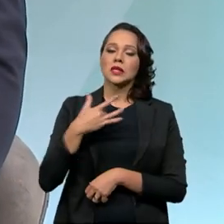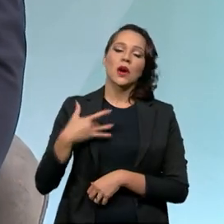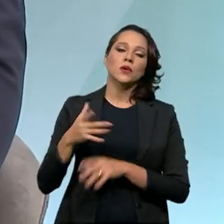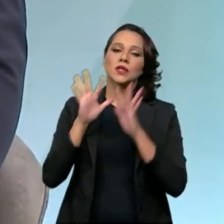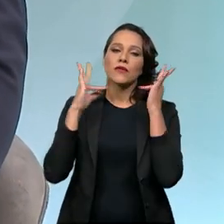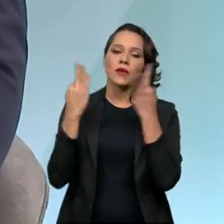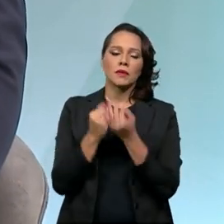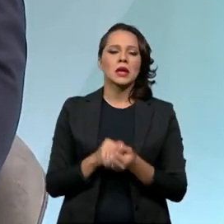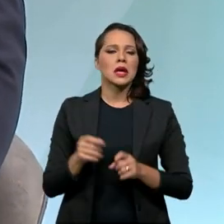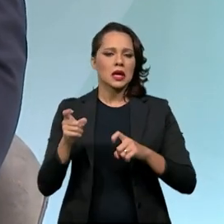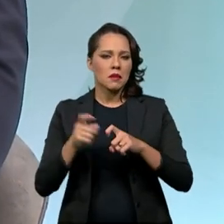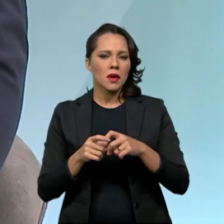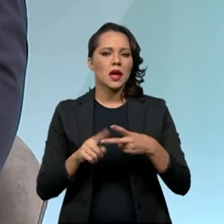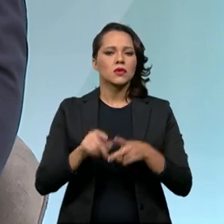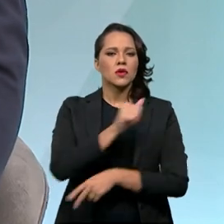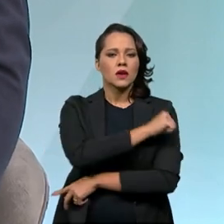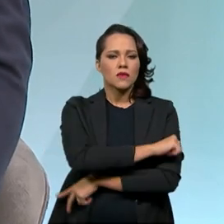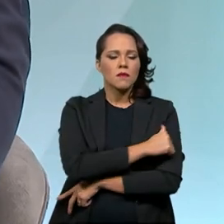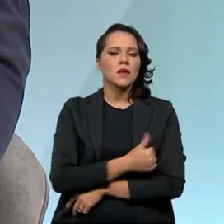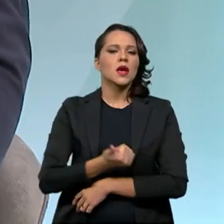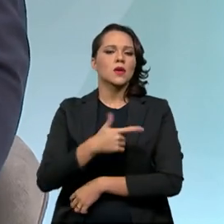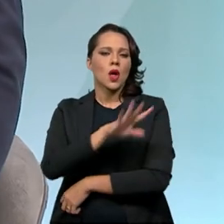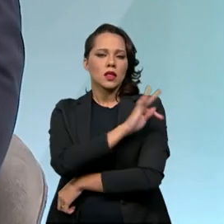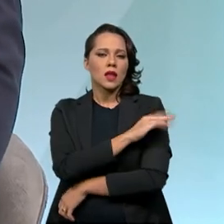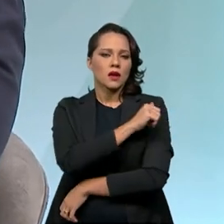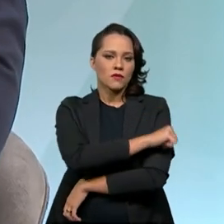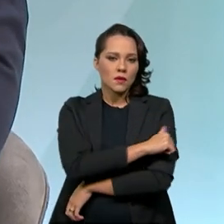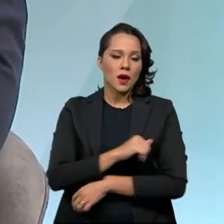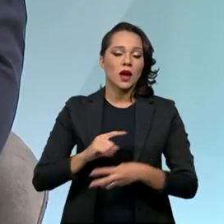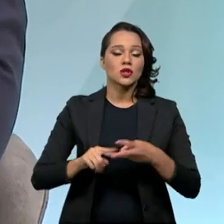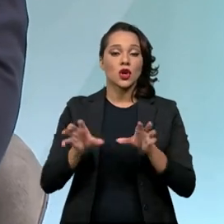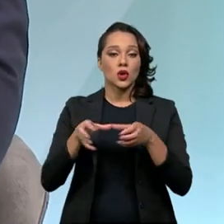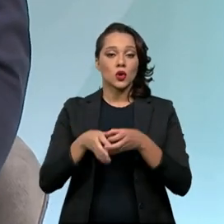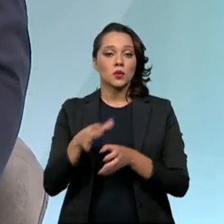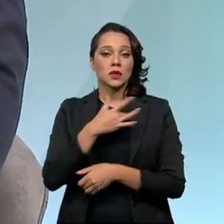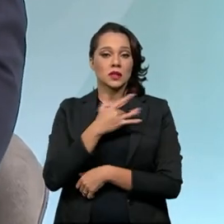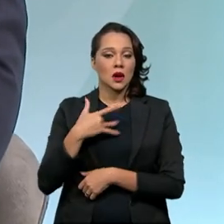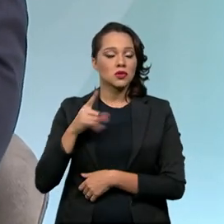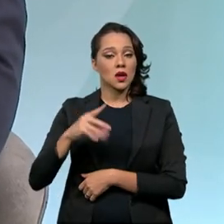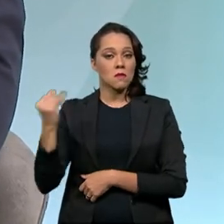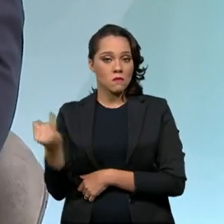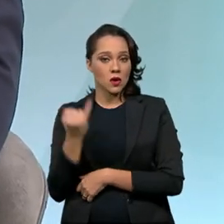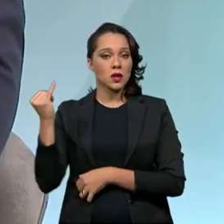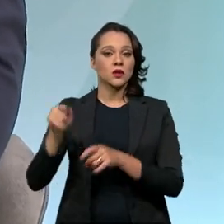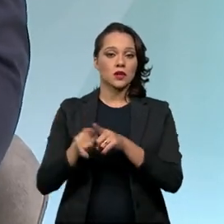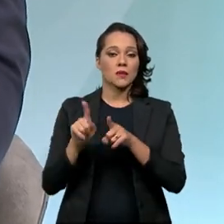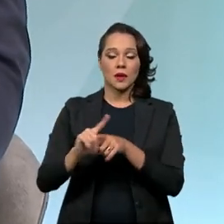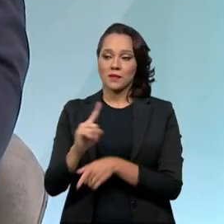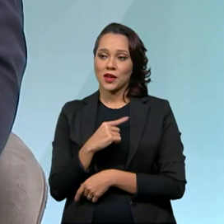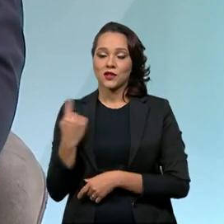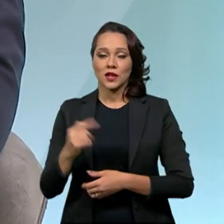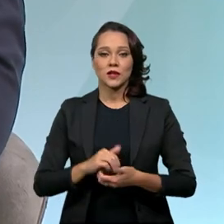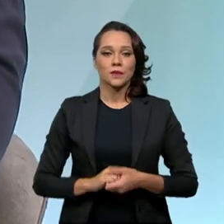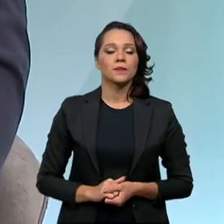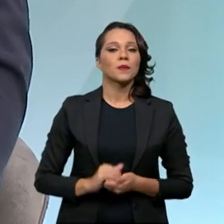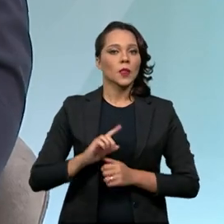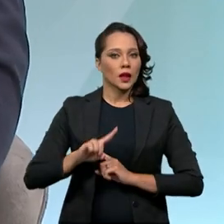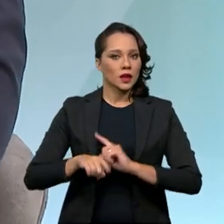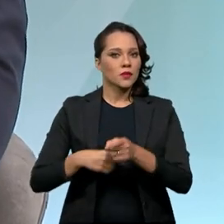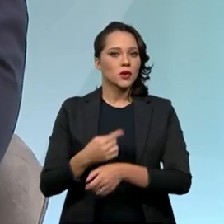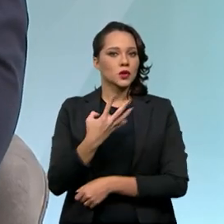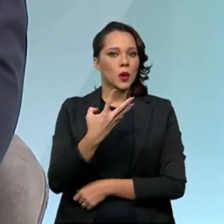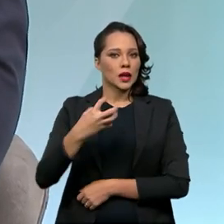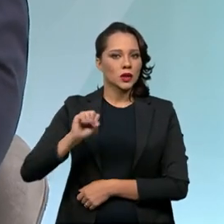engloba médico, enfermeiro, técnico de enfermagem, os agentes comunitários de saúde, que são tão importantes para a gente, e cerca de